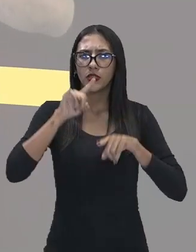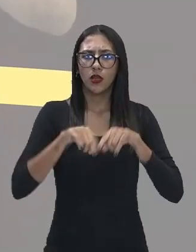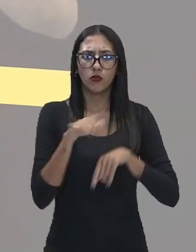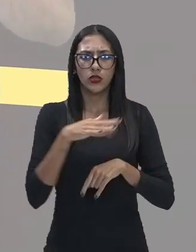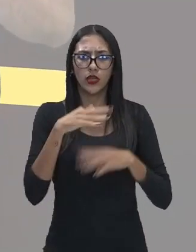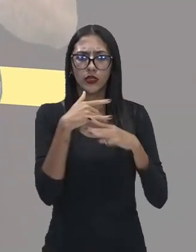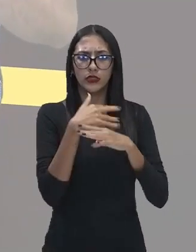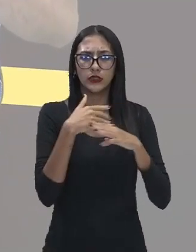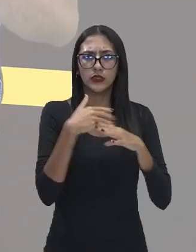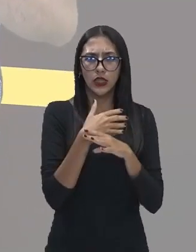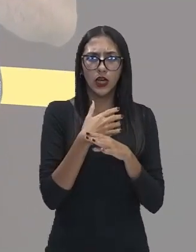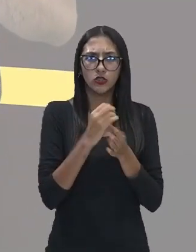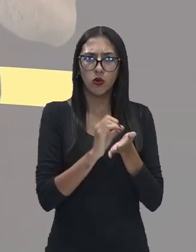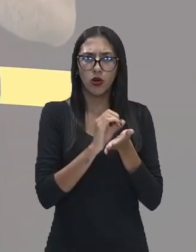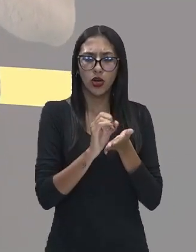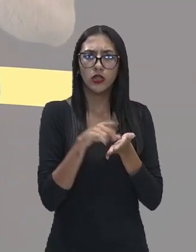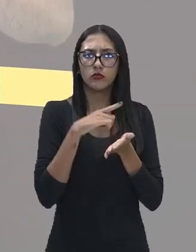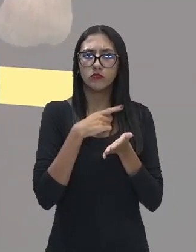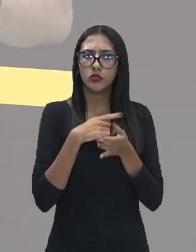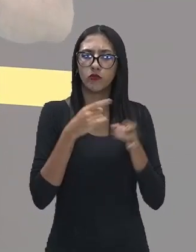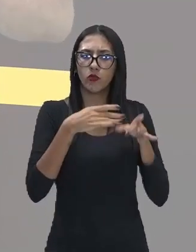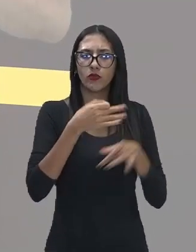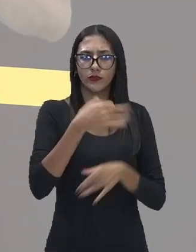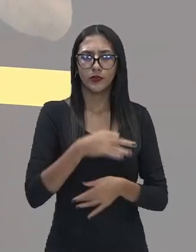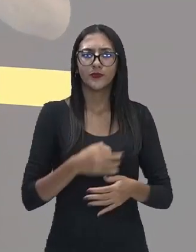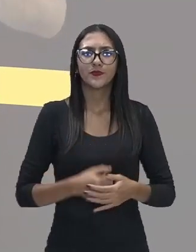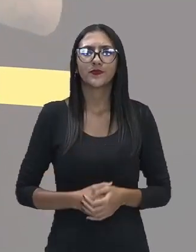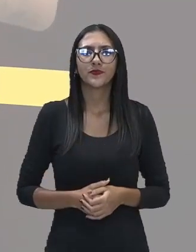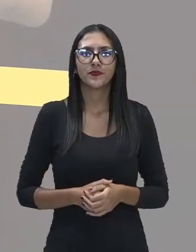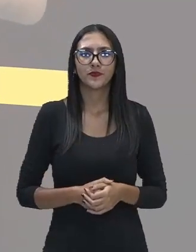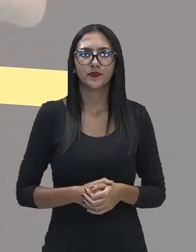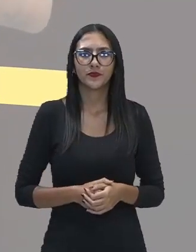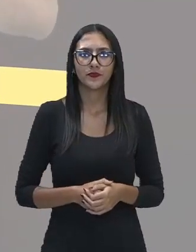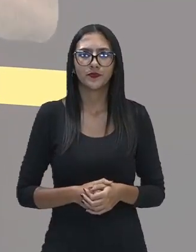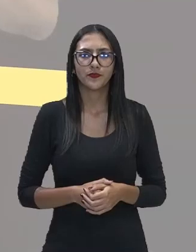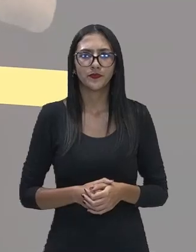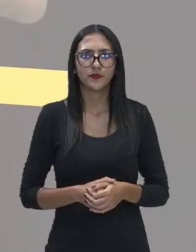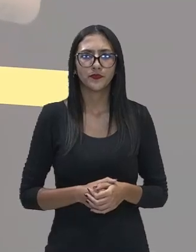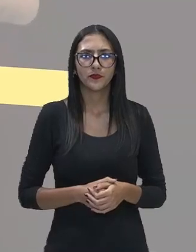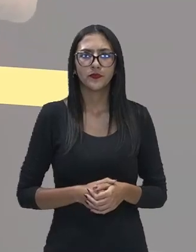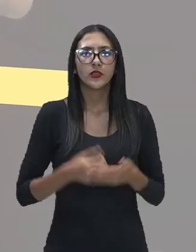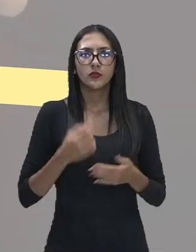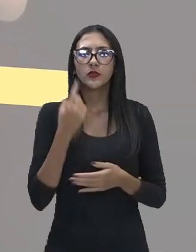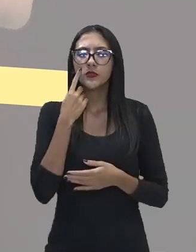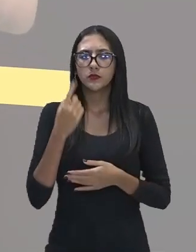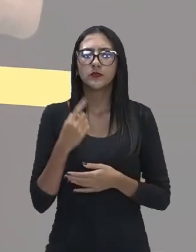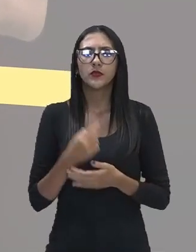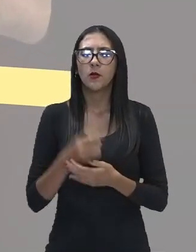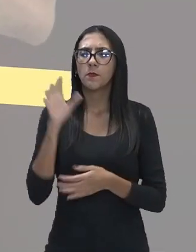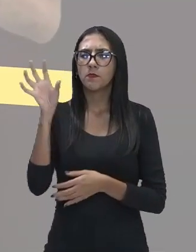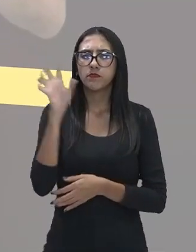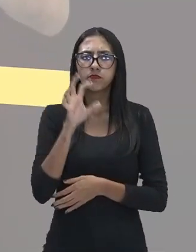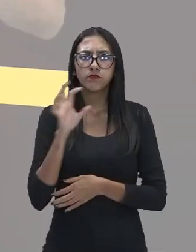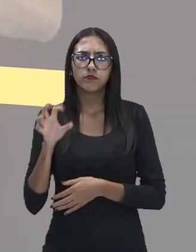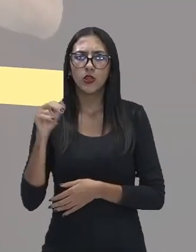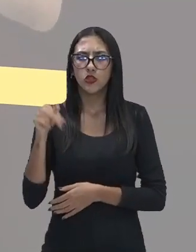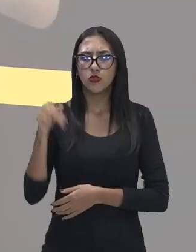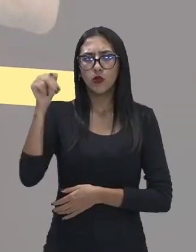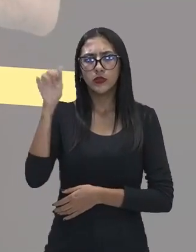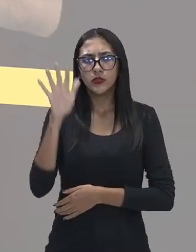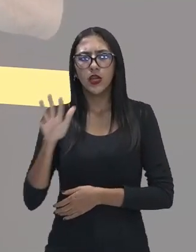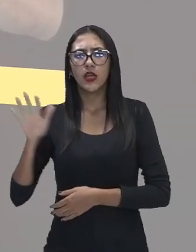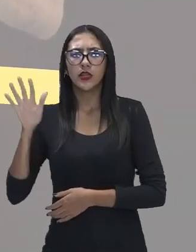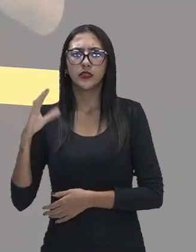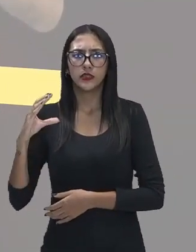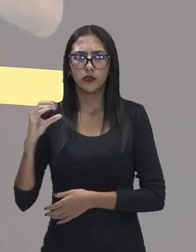gerado nesta região, tudo bem? E aí nós vamos observar, vejam aí que nós temos nordeste, centro-oeste, nós temos